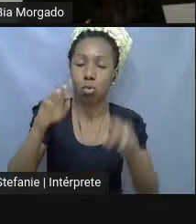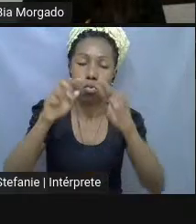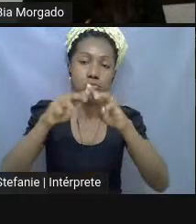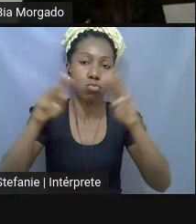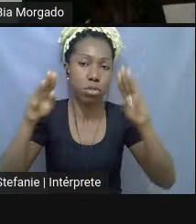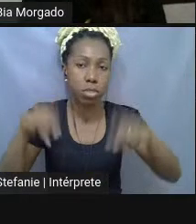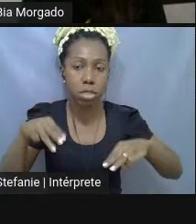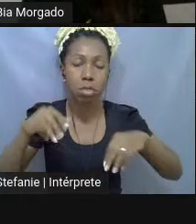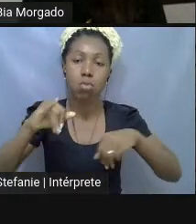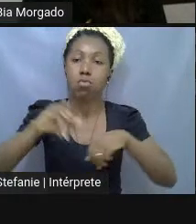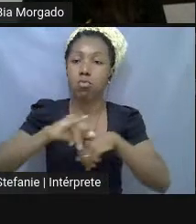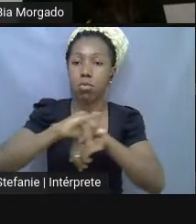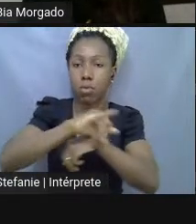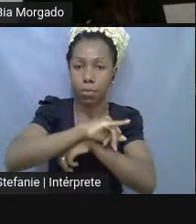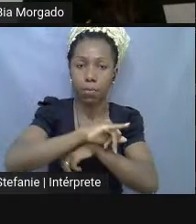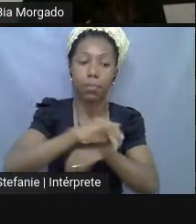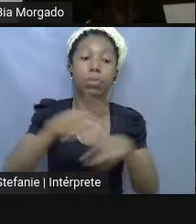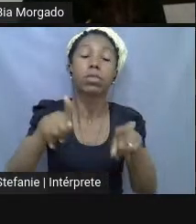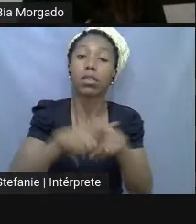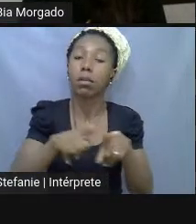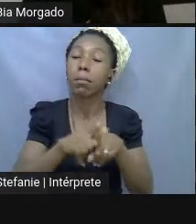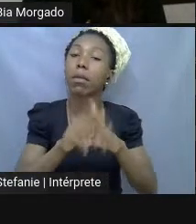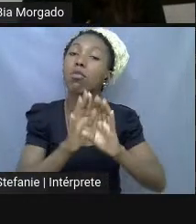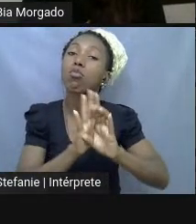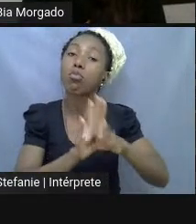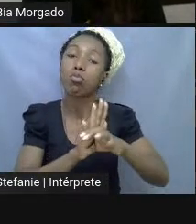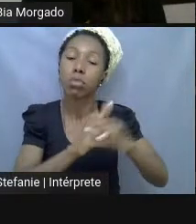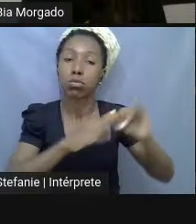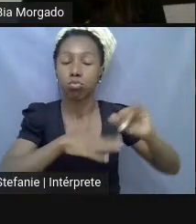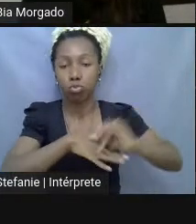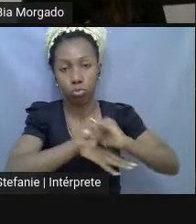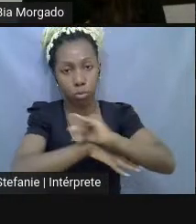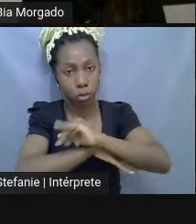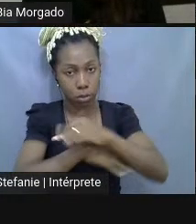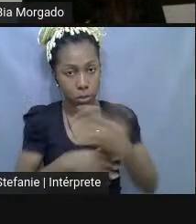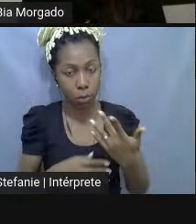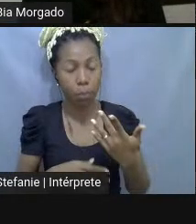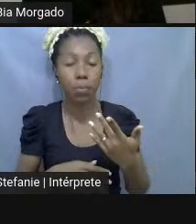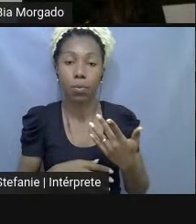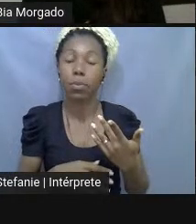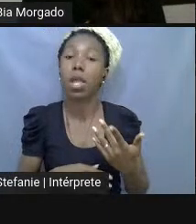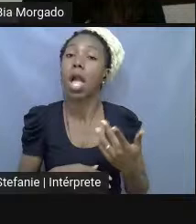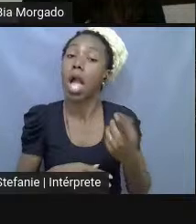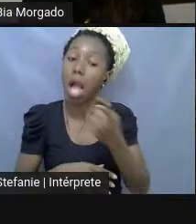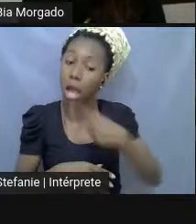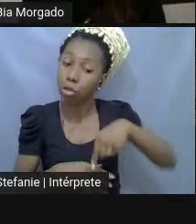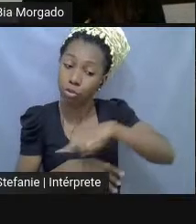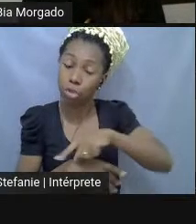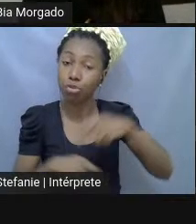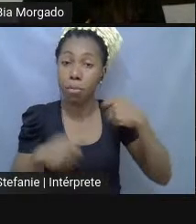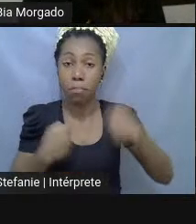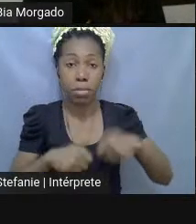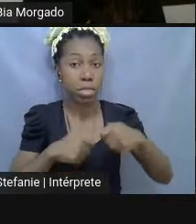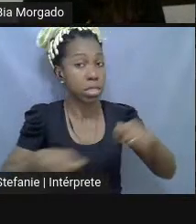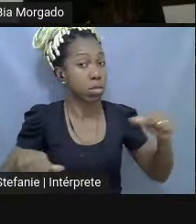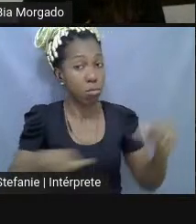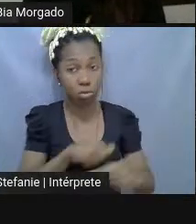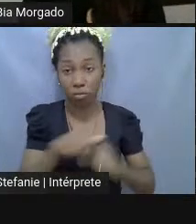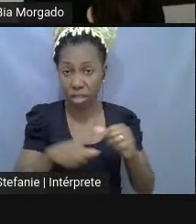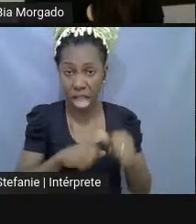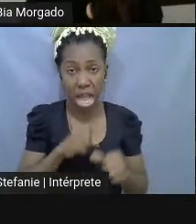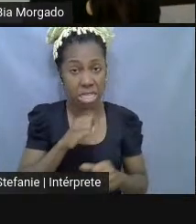e etc., e ao próprio conceito de exposição. Ou nós o modificamos ou continuamos na mesma.